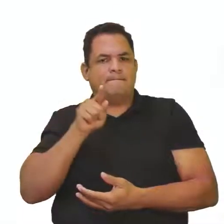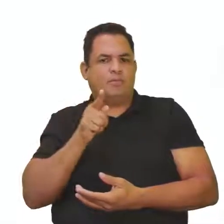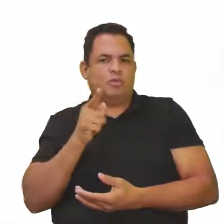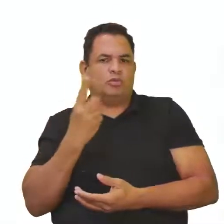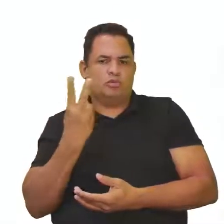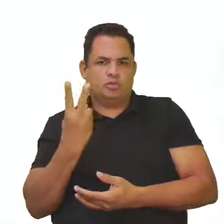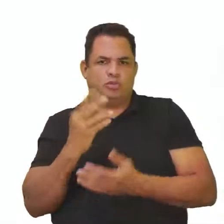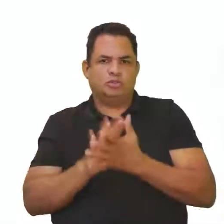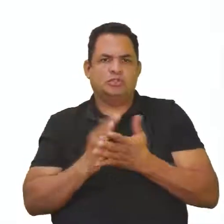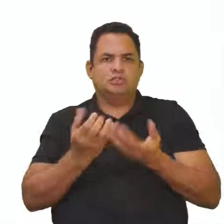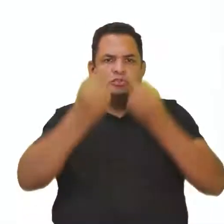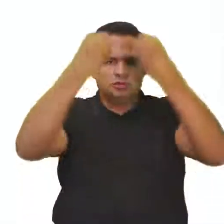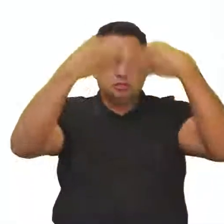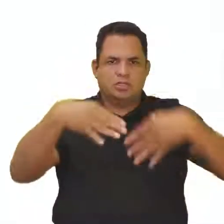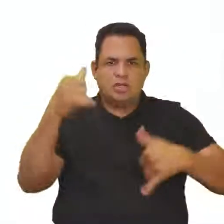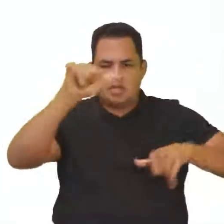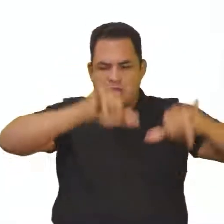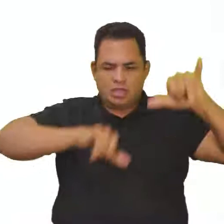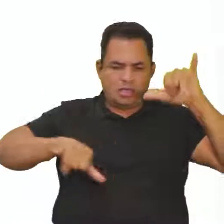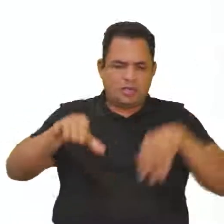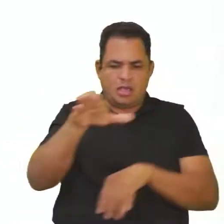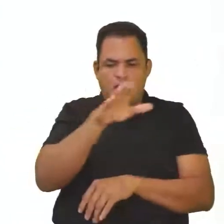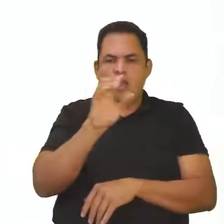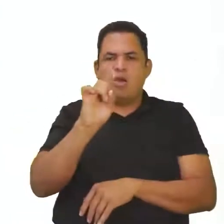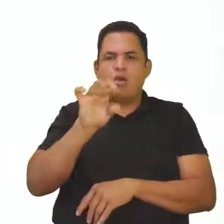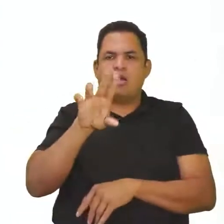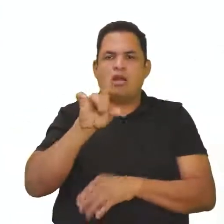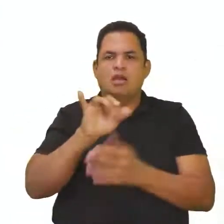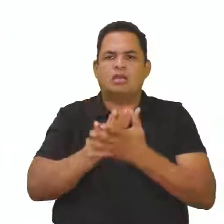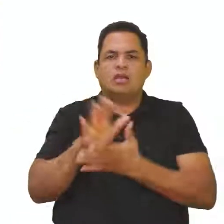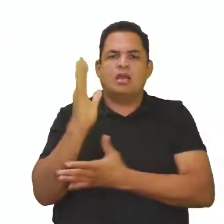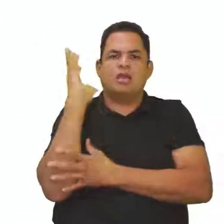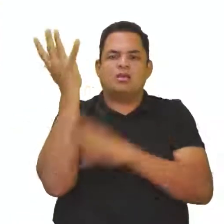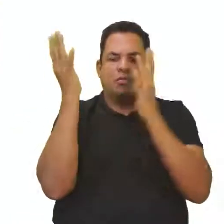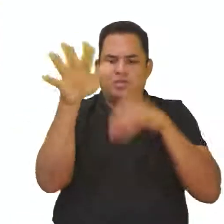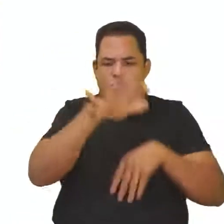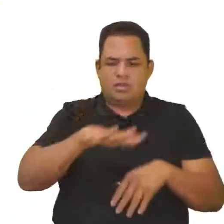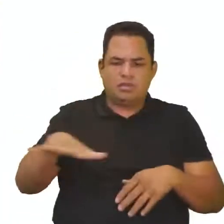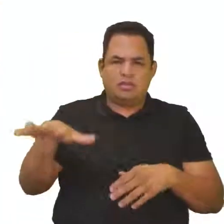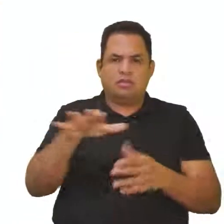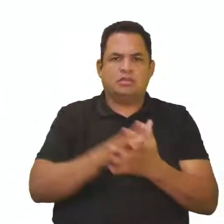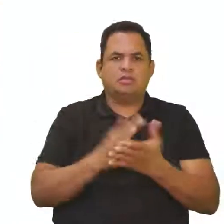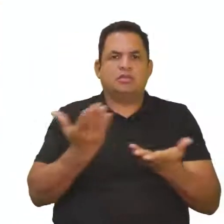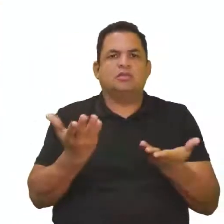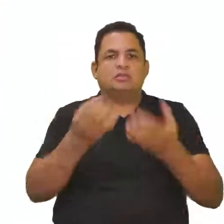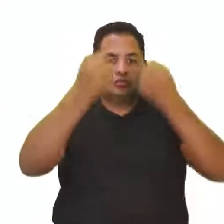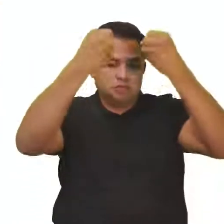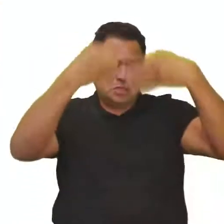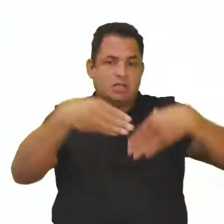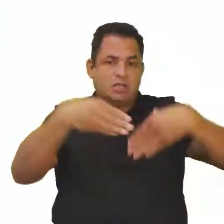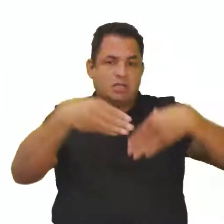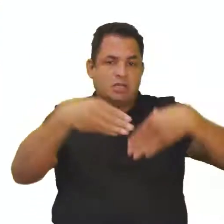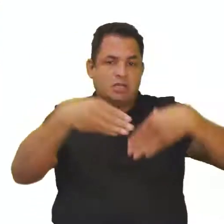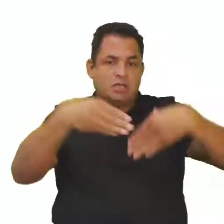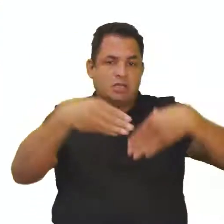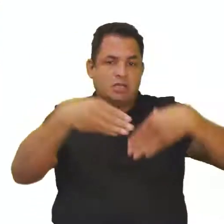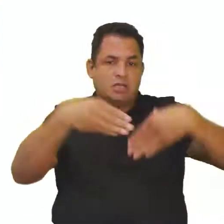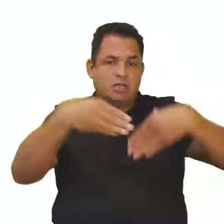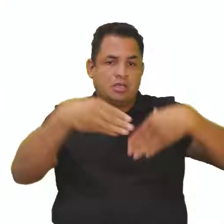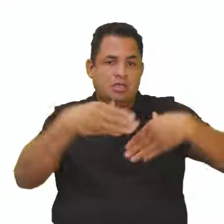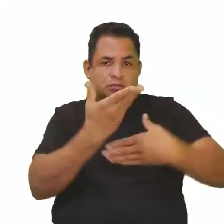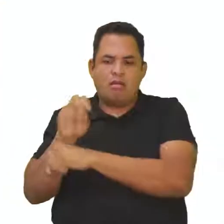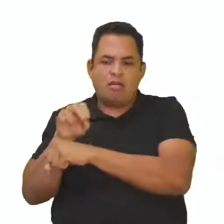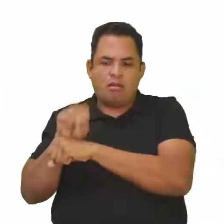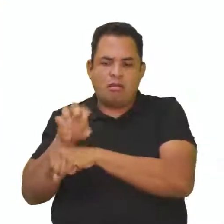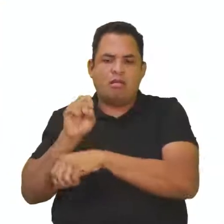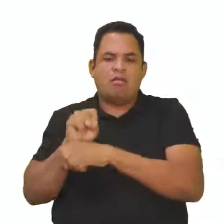a gente está falando da química orgânica e o meio ambiente. Nessa parte, nós falamos sobre os agrotóxicos, que são produtos